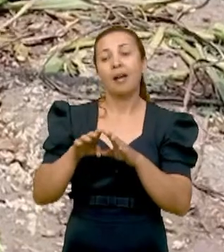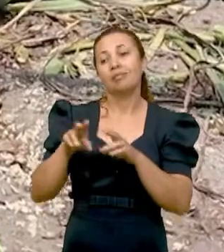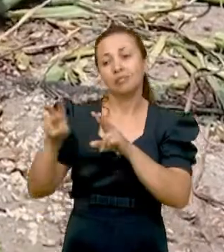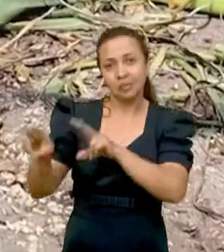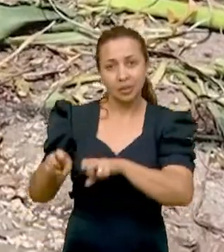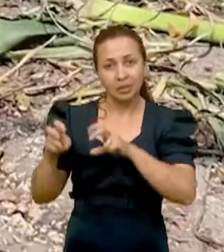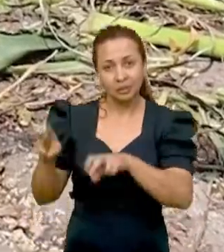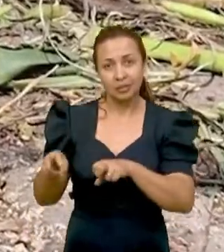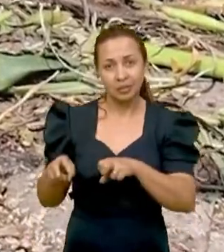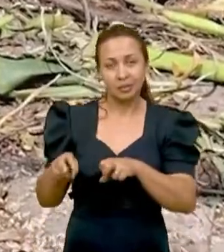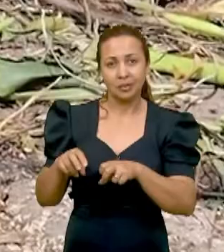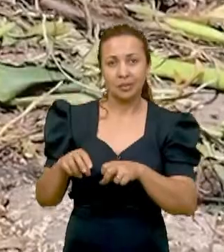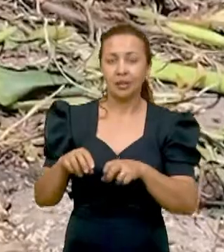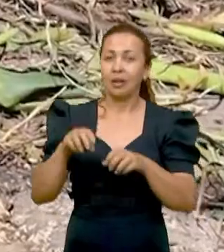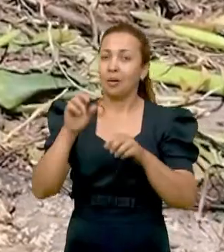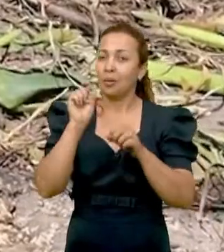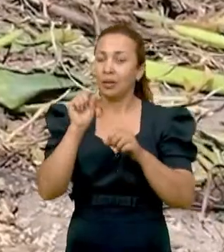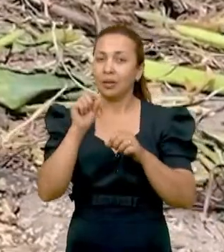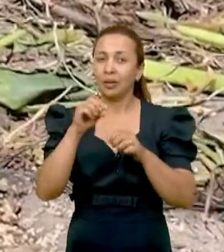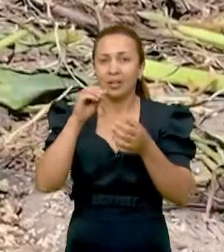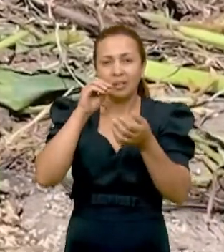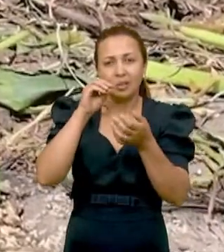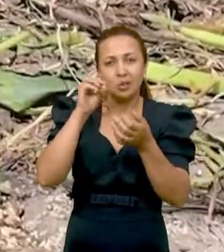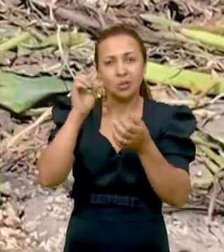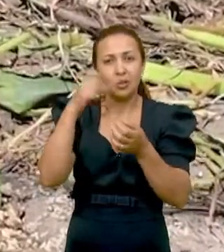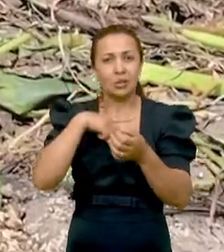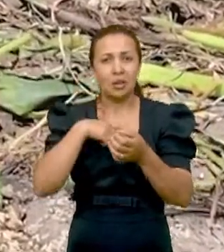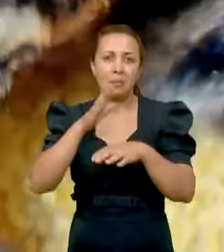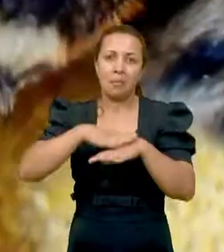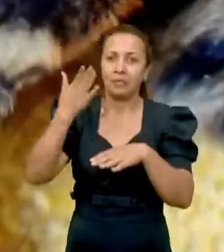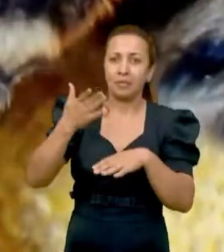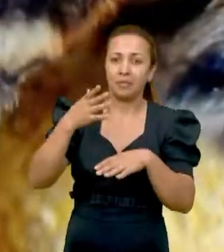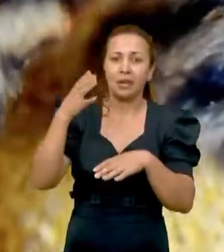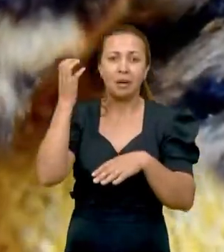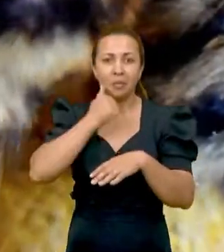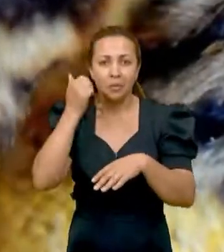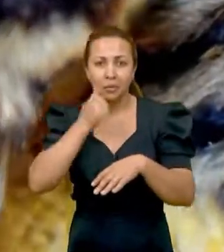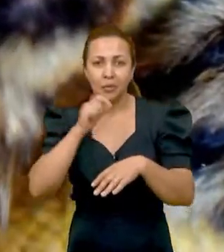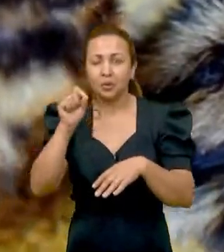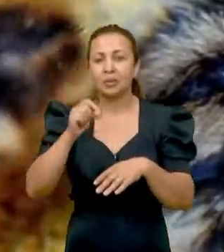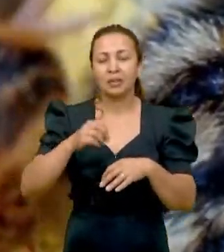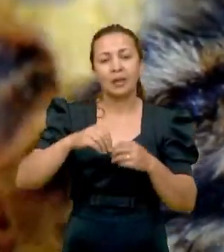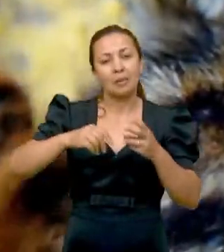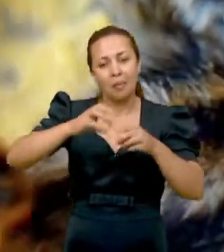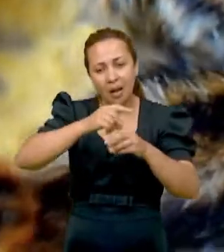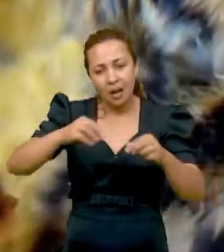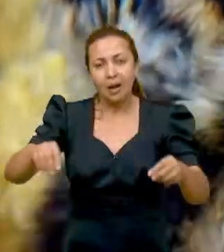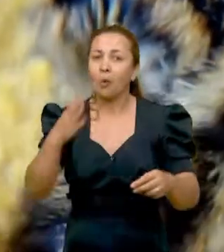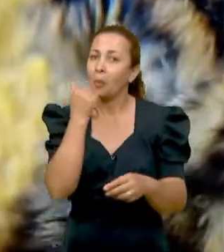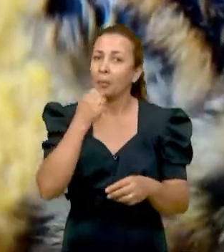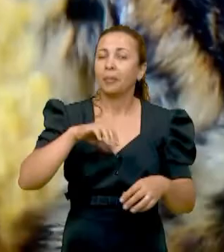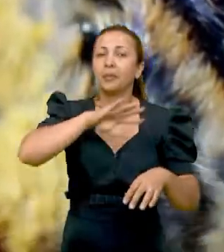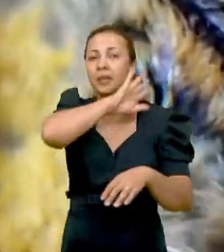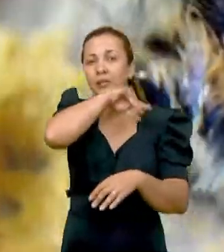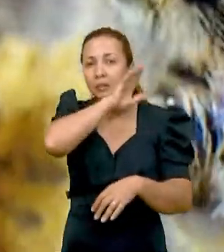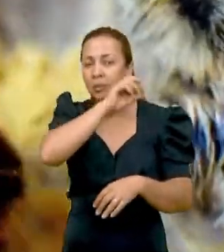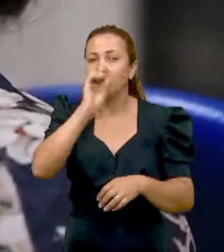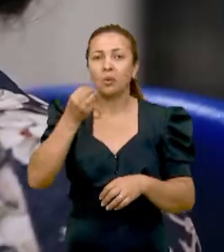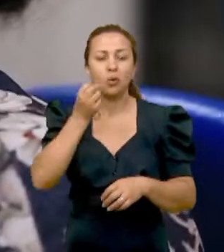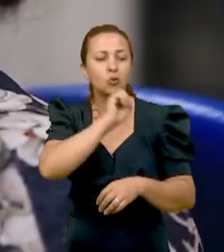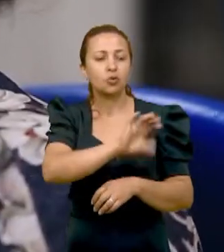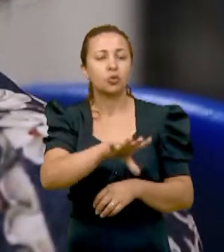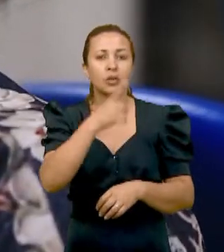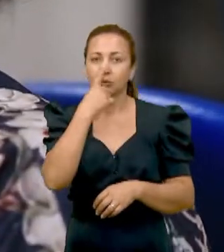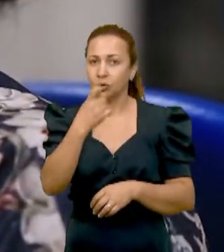Então a gente reaproveita o que é colocado ou para ração animal, ou simplesmente jogado no lixo.